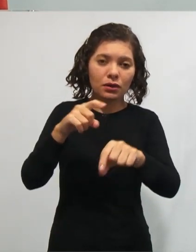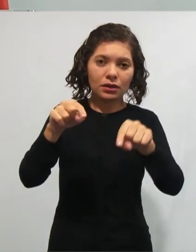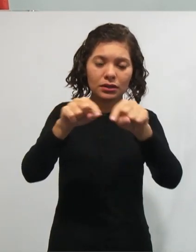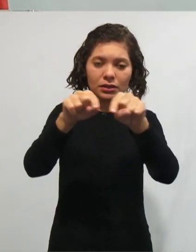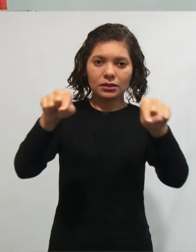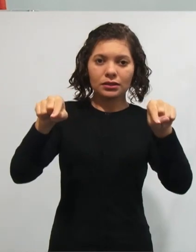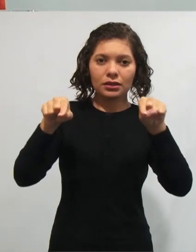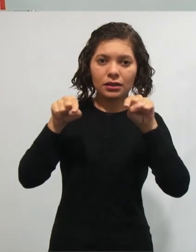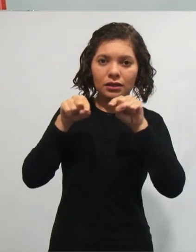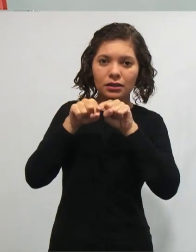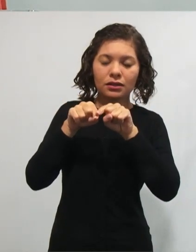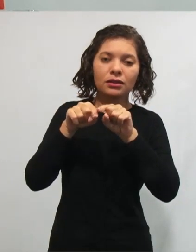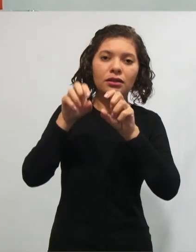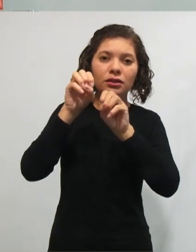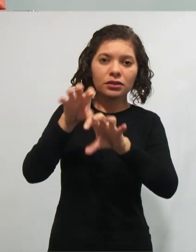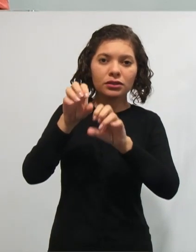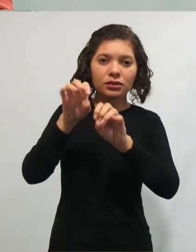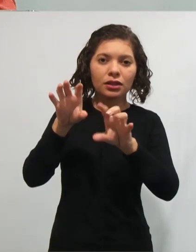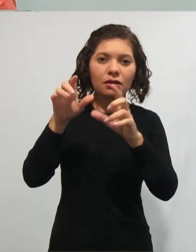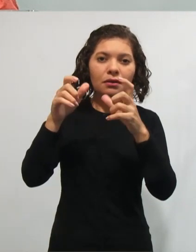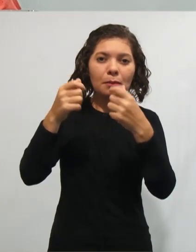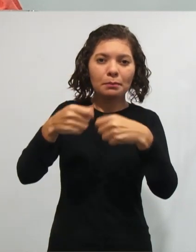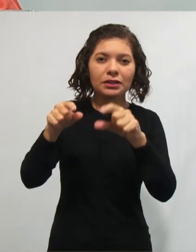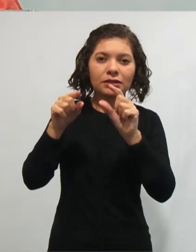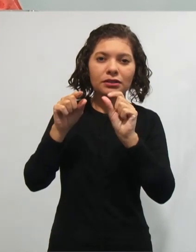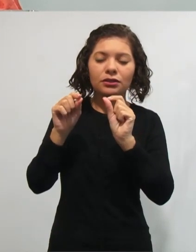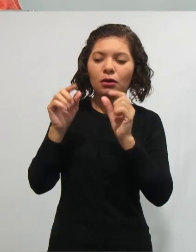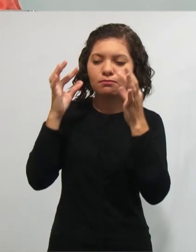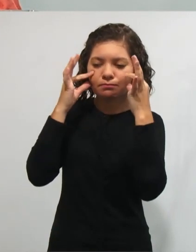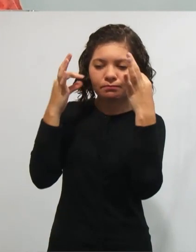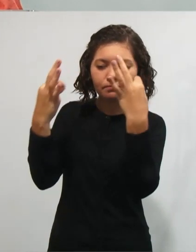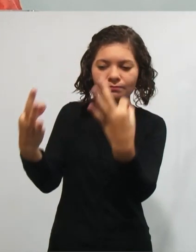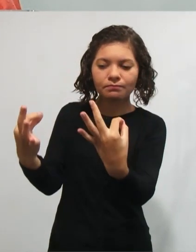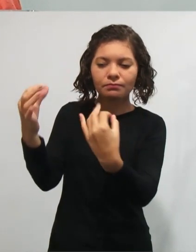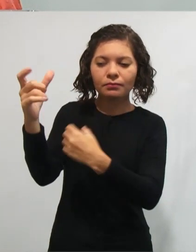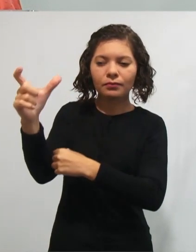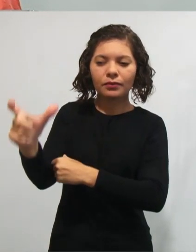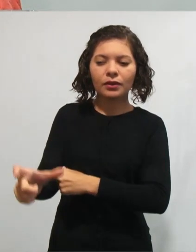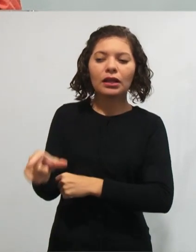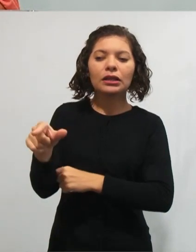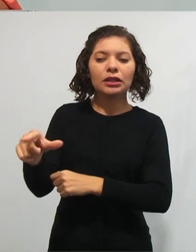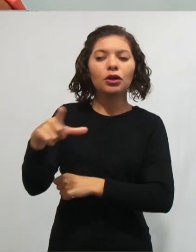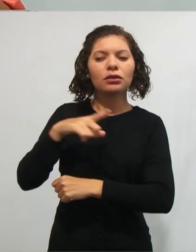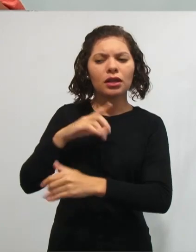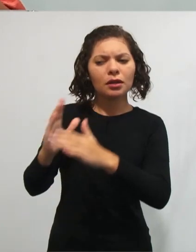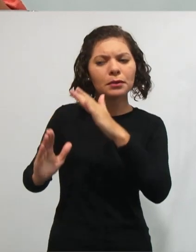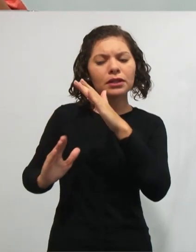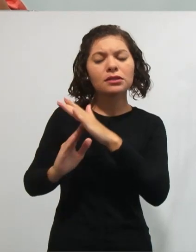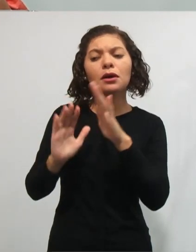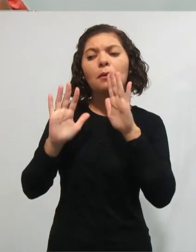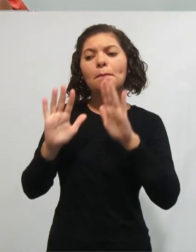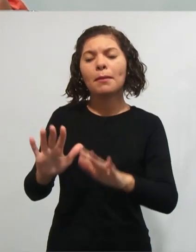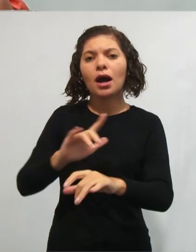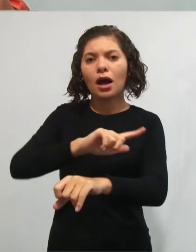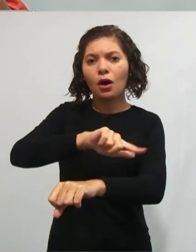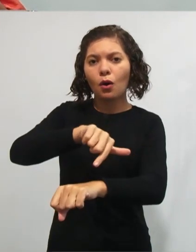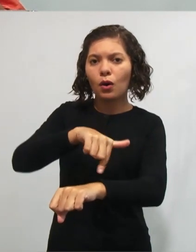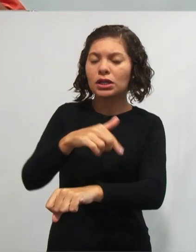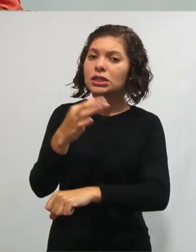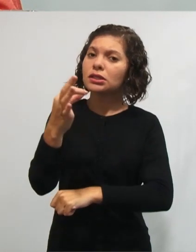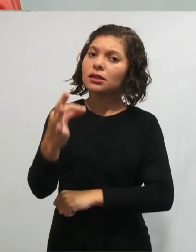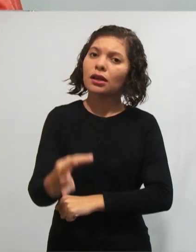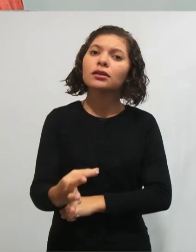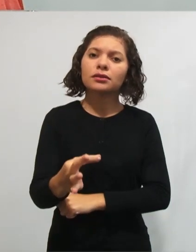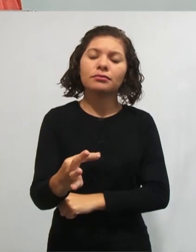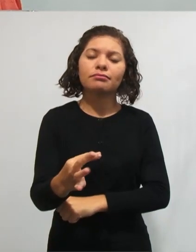esteja sendo cuidado, esteja cumprindo as atividades dentro da sua própria limitação, mas com o tempo adequado para executá